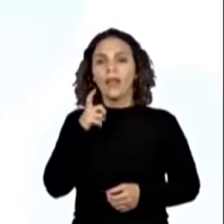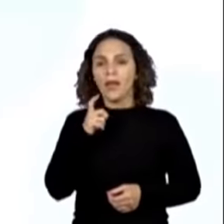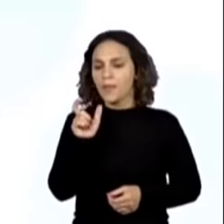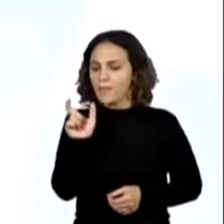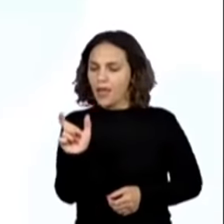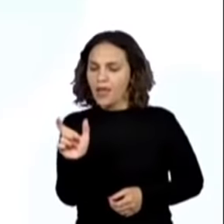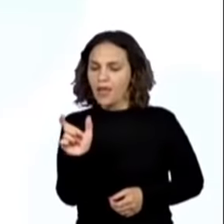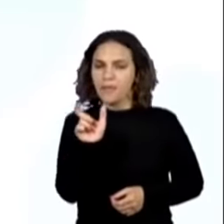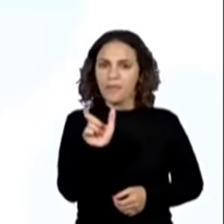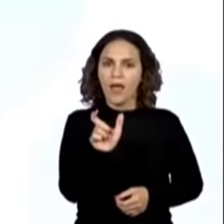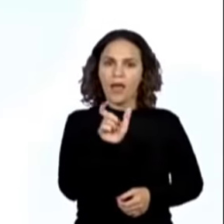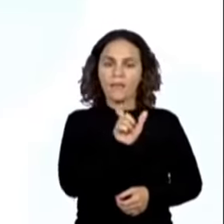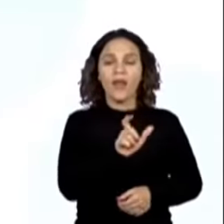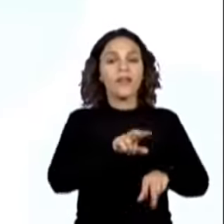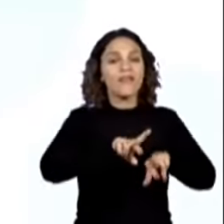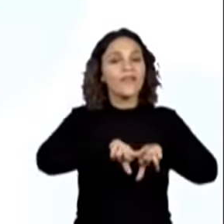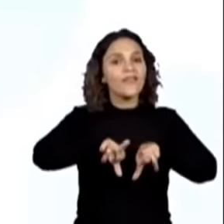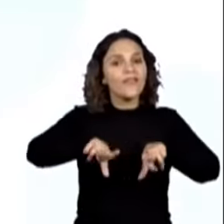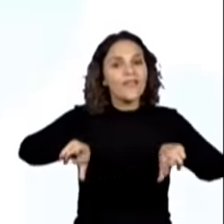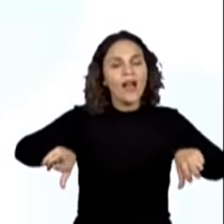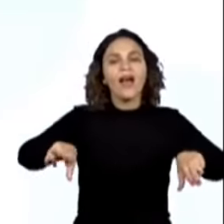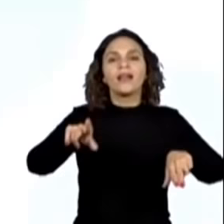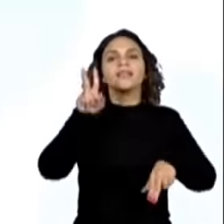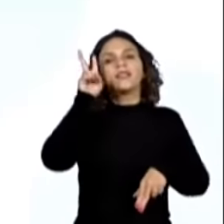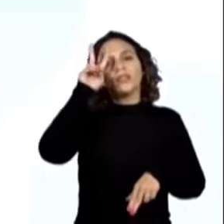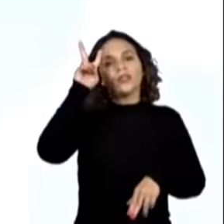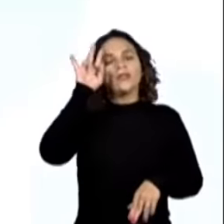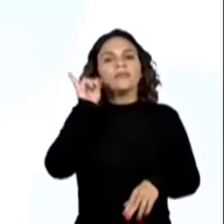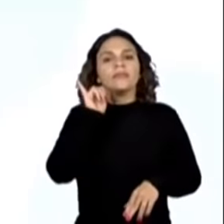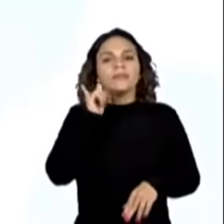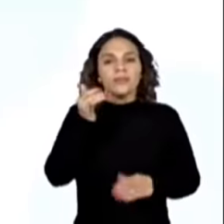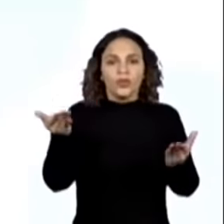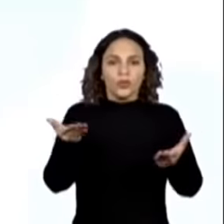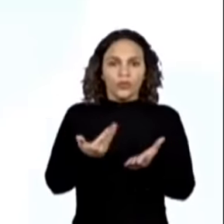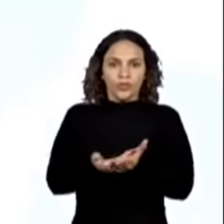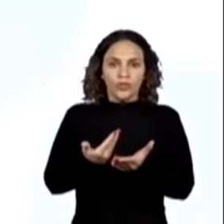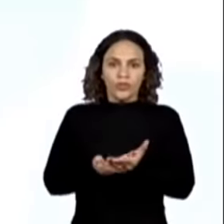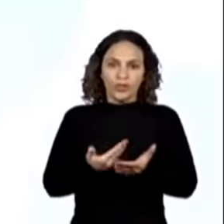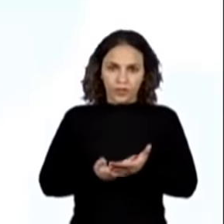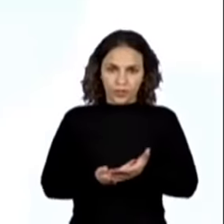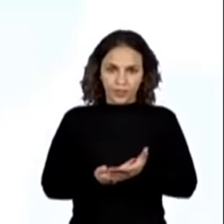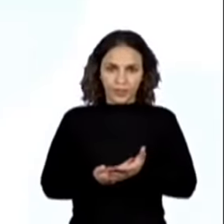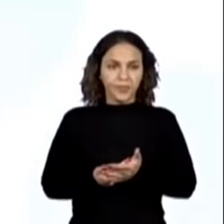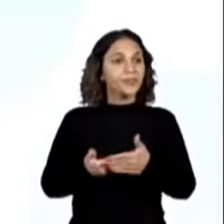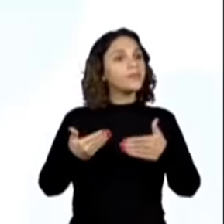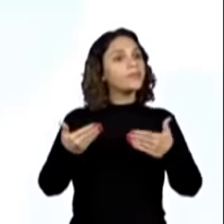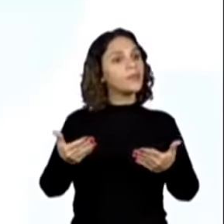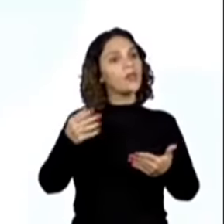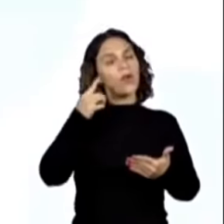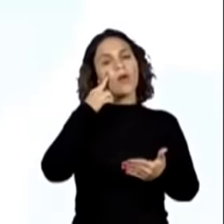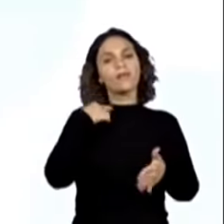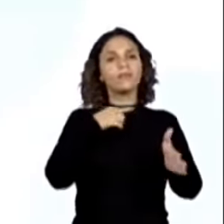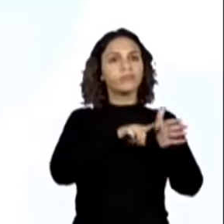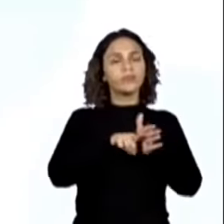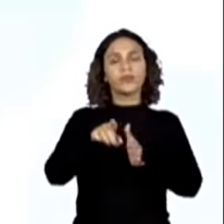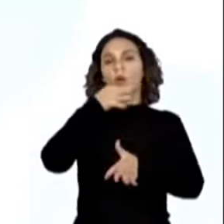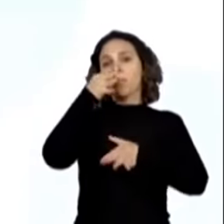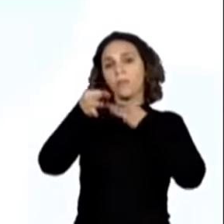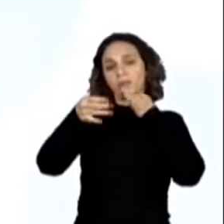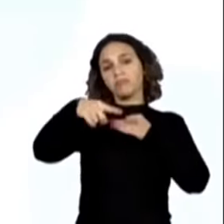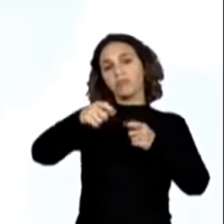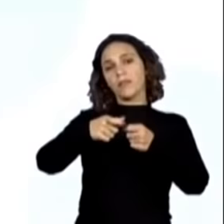de vários contos nesta aula. Certo? Então, estamos aqui com a nossa pesquisa de opinião.